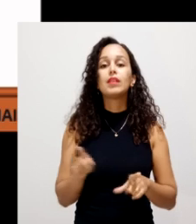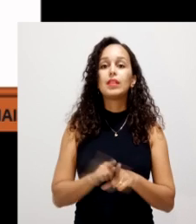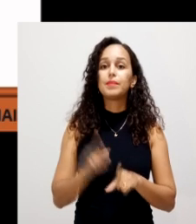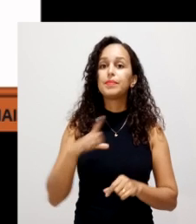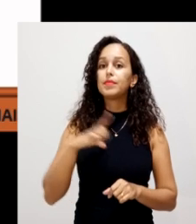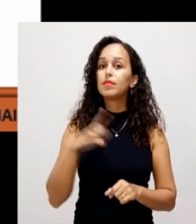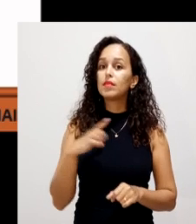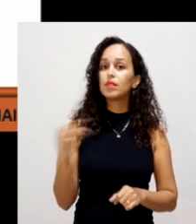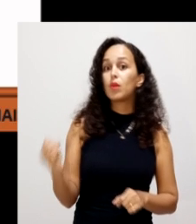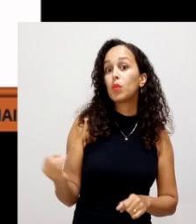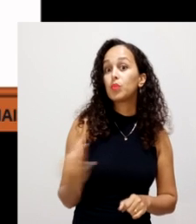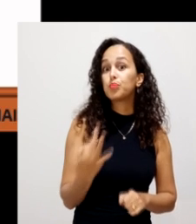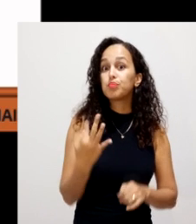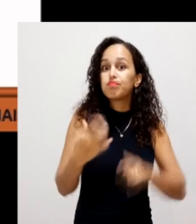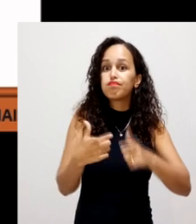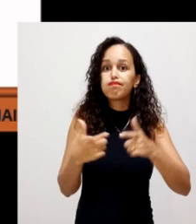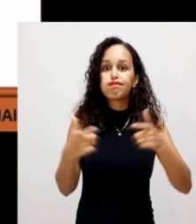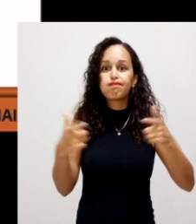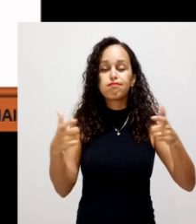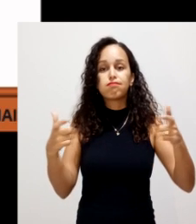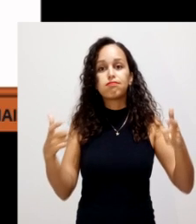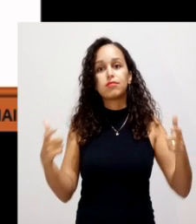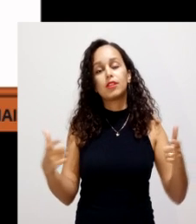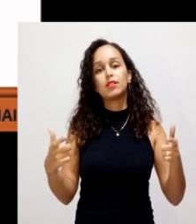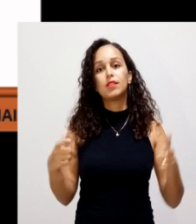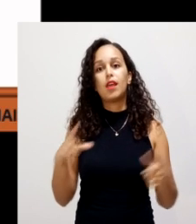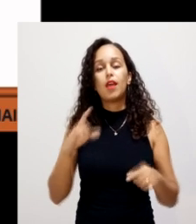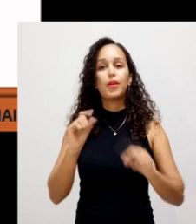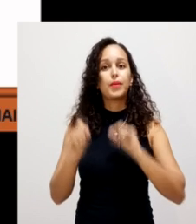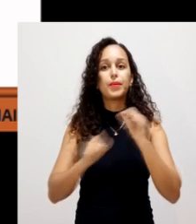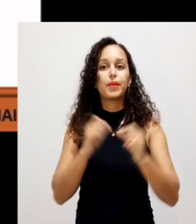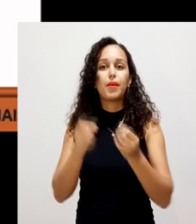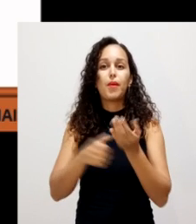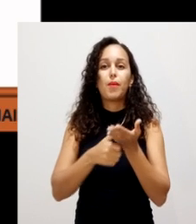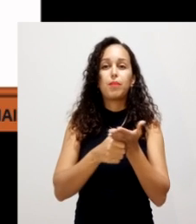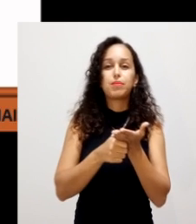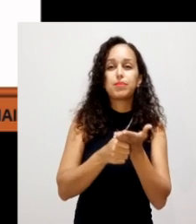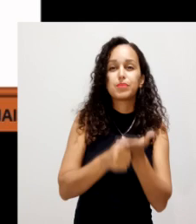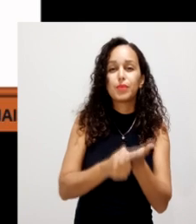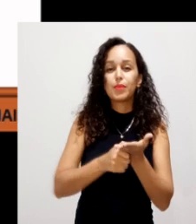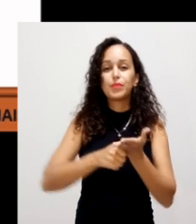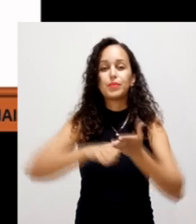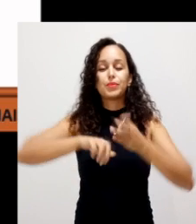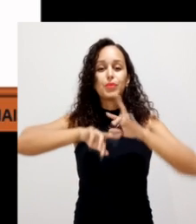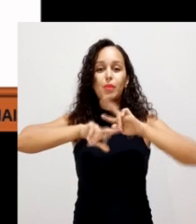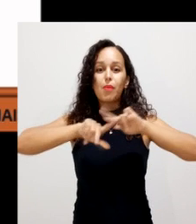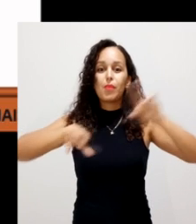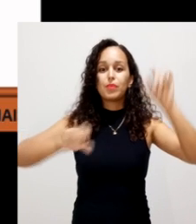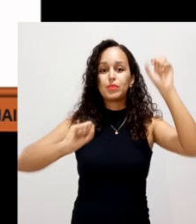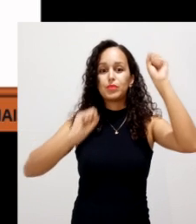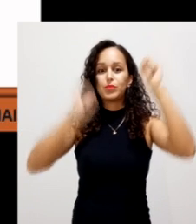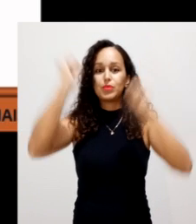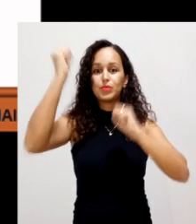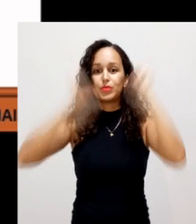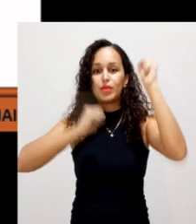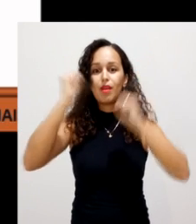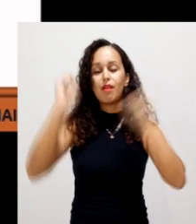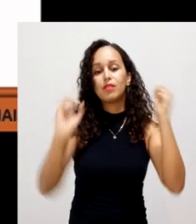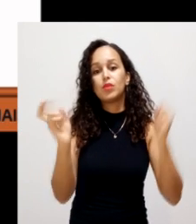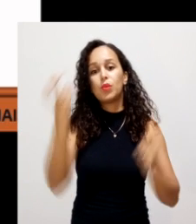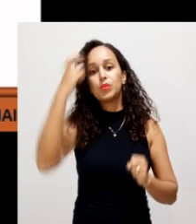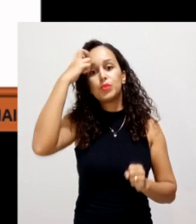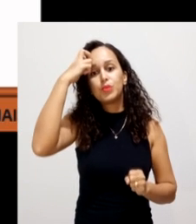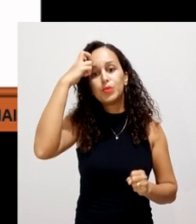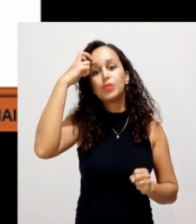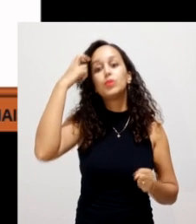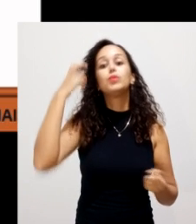grande quantidade de resíduos. Esses resíduos, eles vêm dos restos de culturas, palhas e resíduos agroindustriais, dejetos